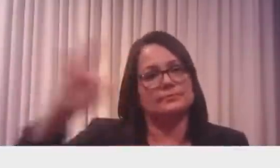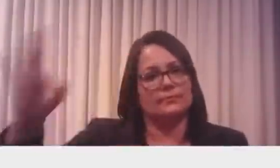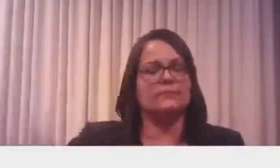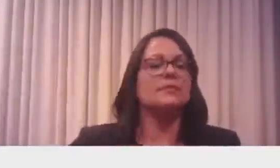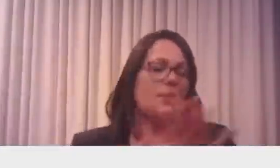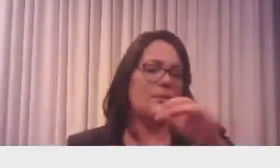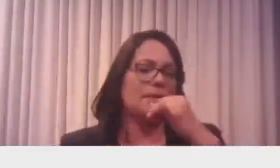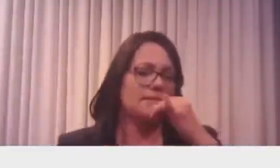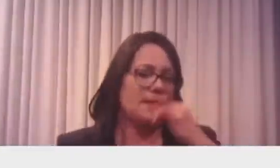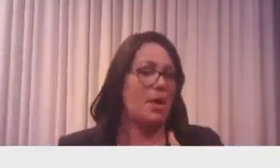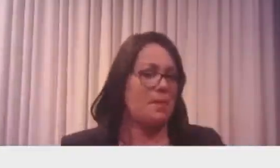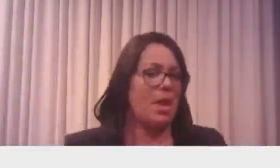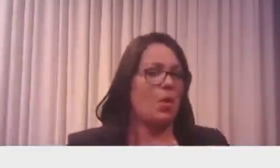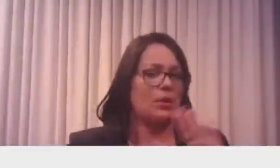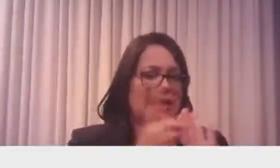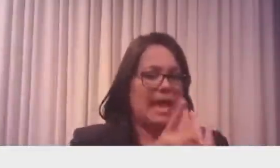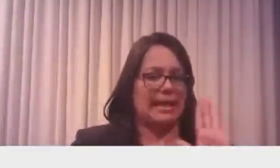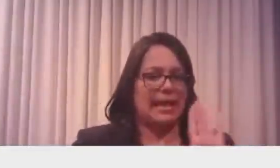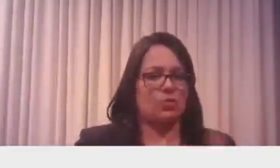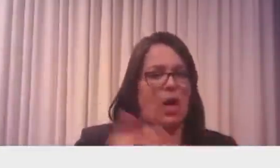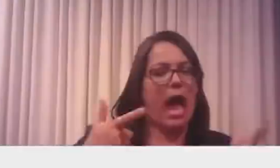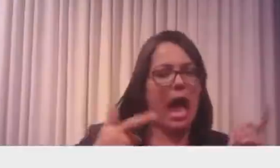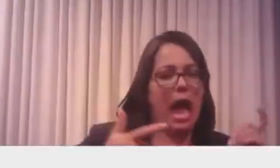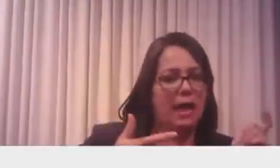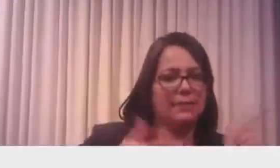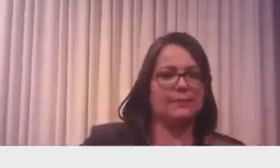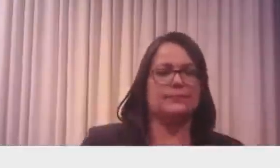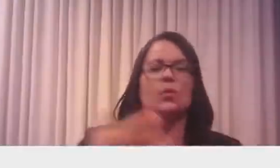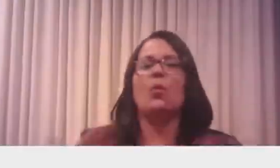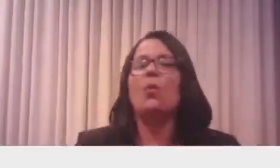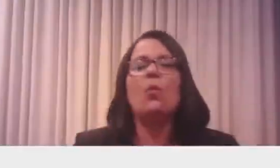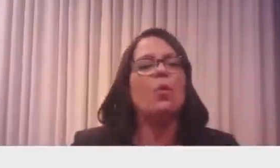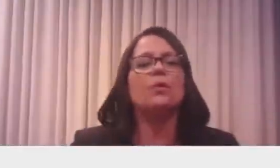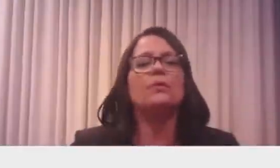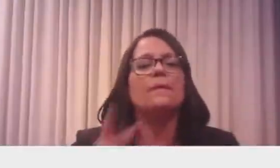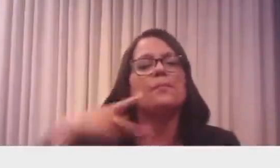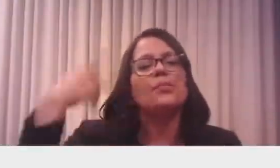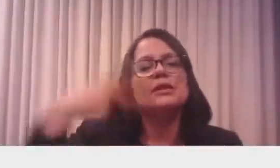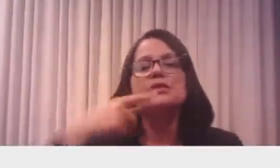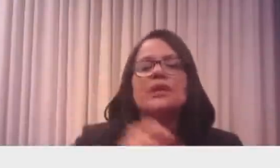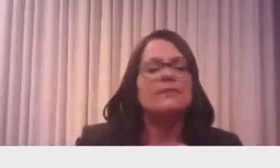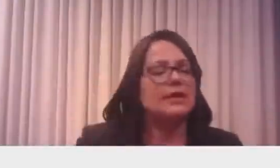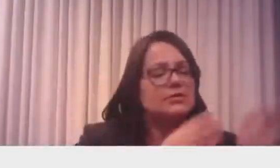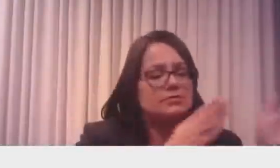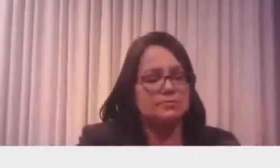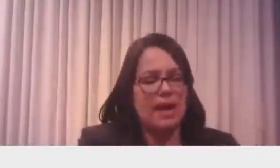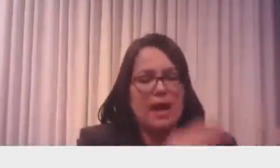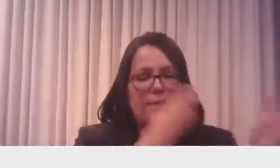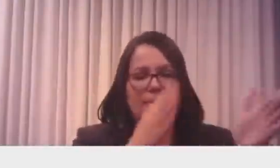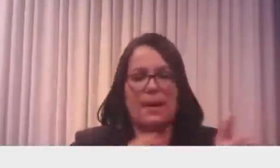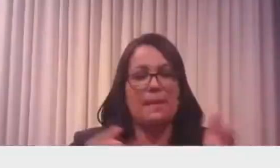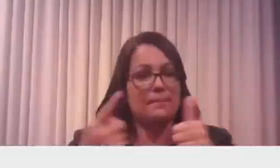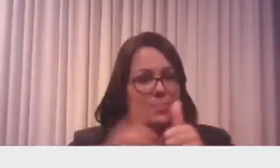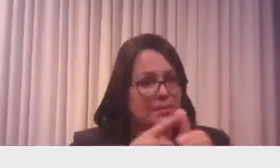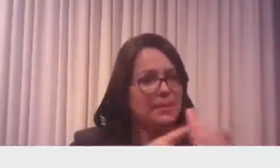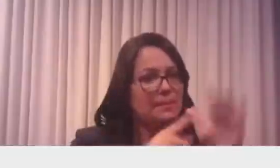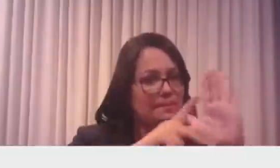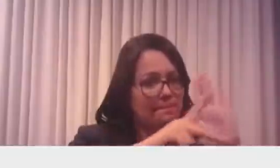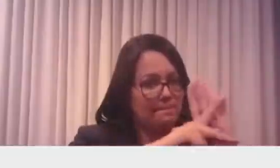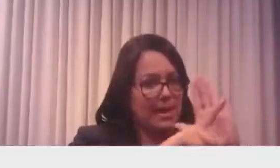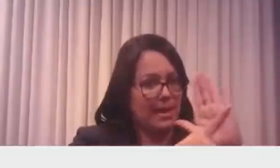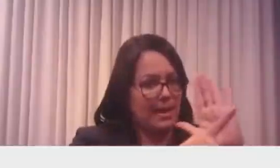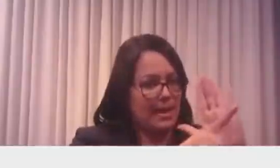armas. Qual o caminho um partido político é contra o decreto das armas fazer? É apresentar um projeto de decreto legislativo